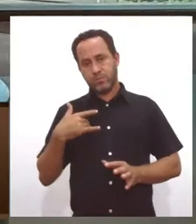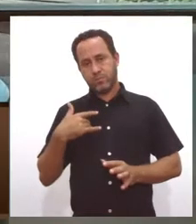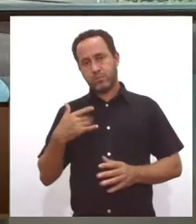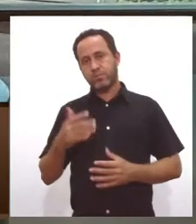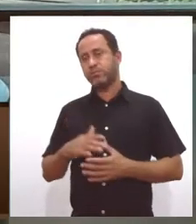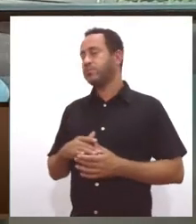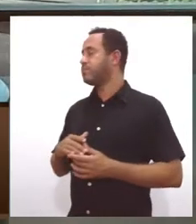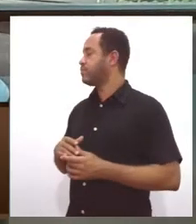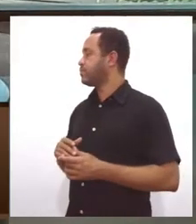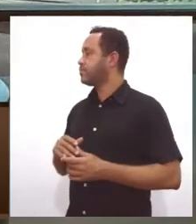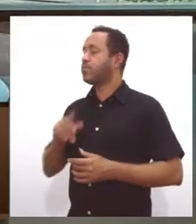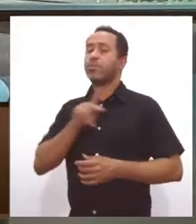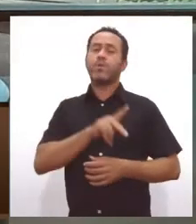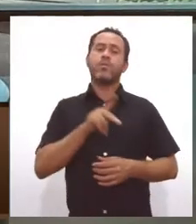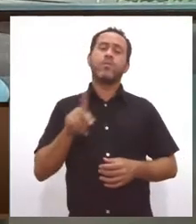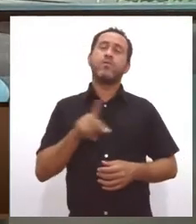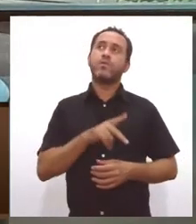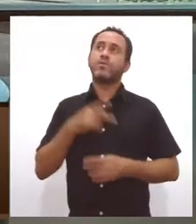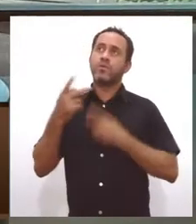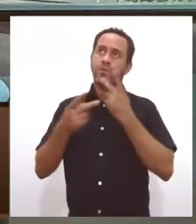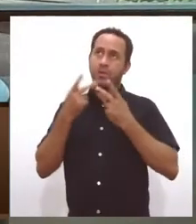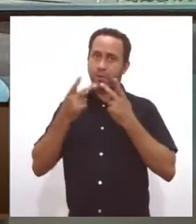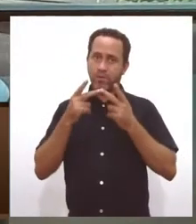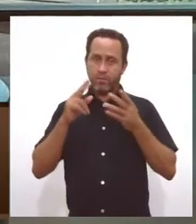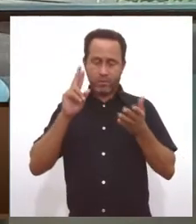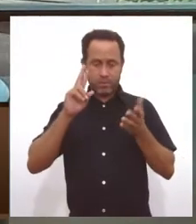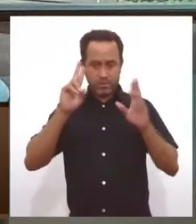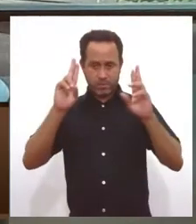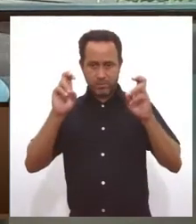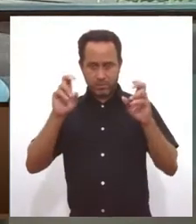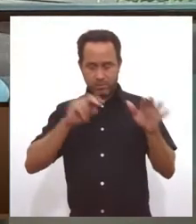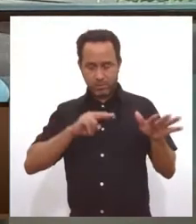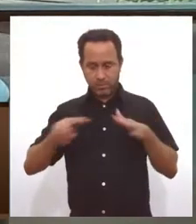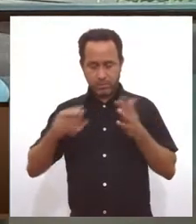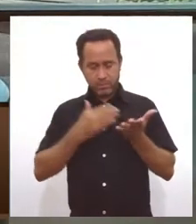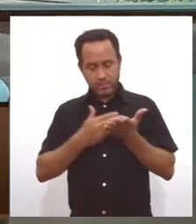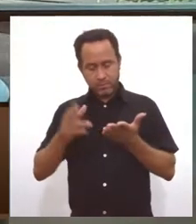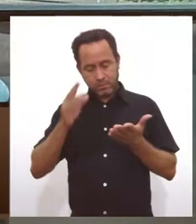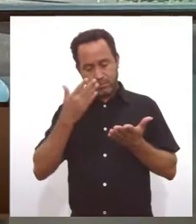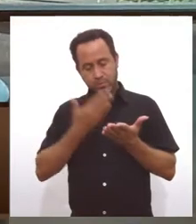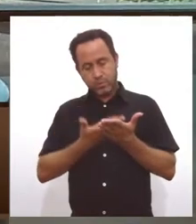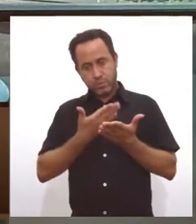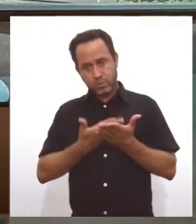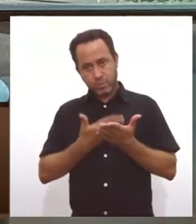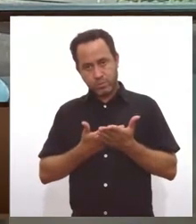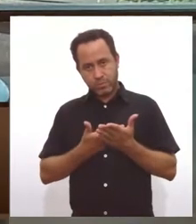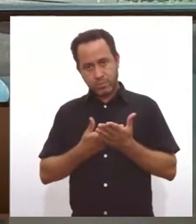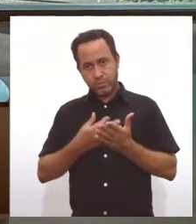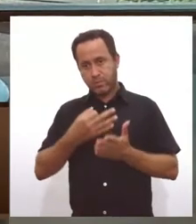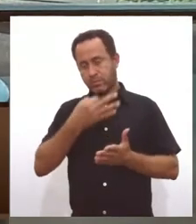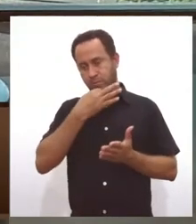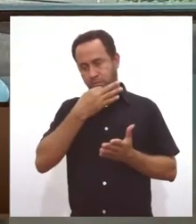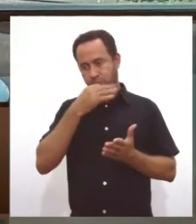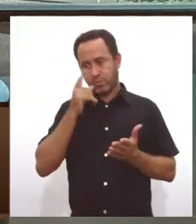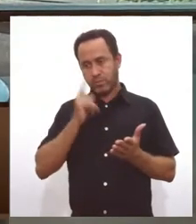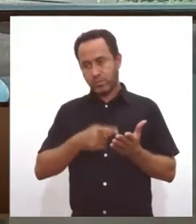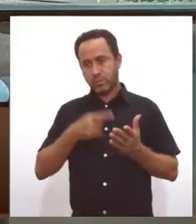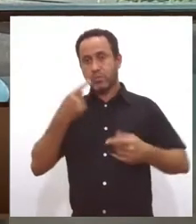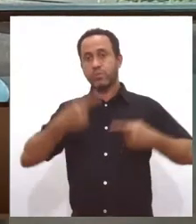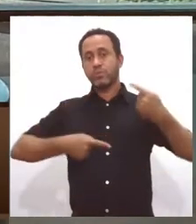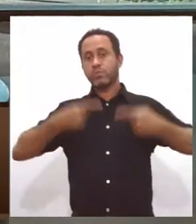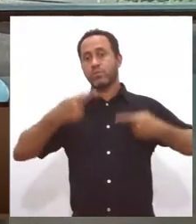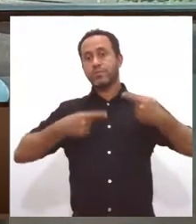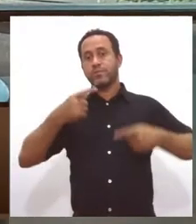Professora, quando nós discutimos essa pauta no início da semana, até chegamos a comentar sobre uma política que se adota